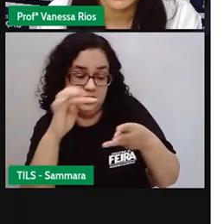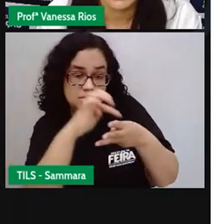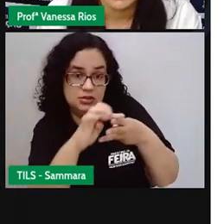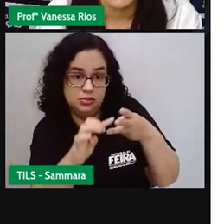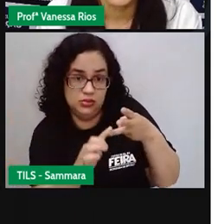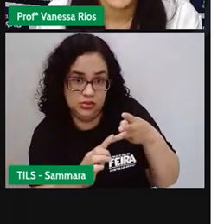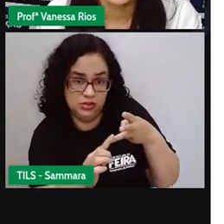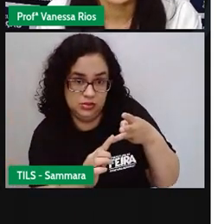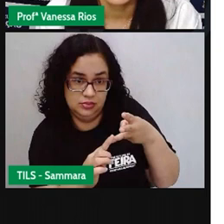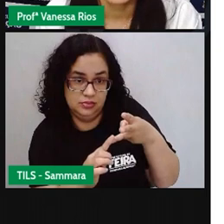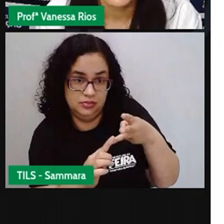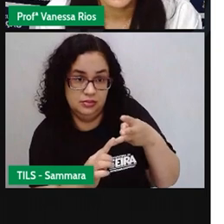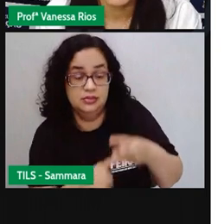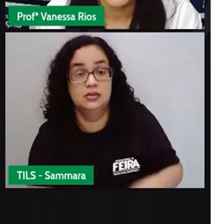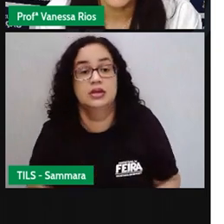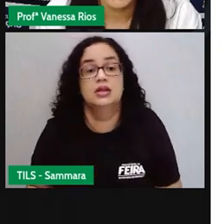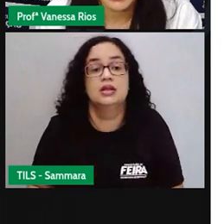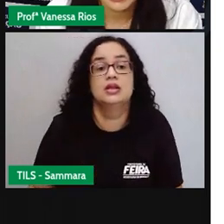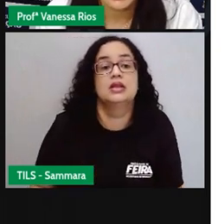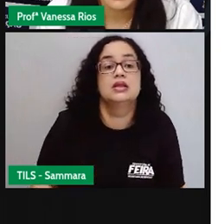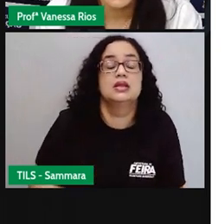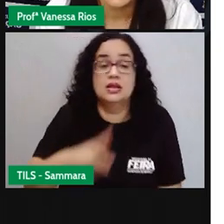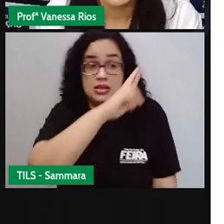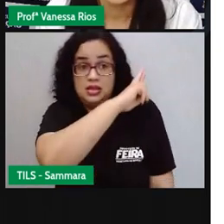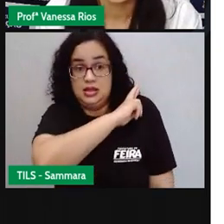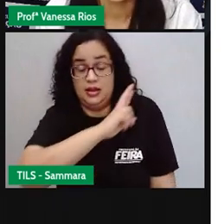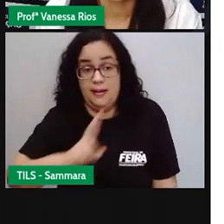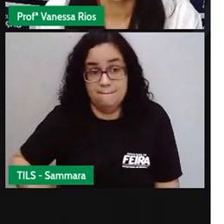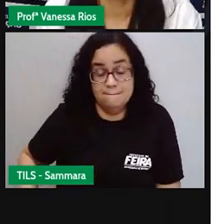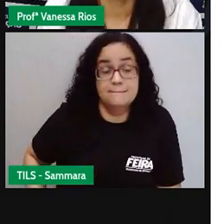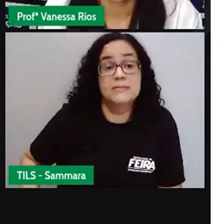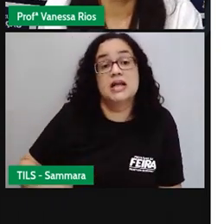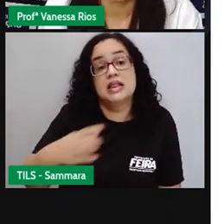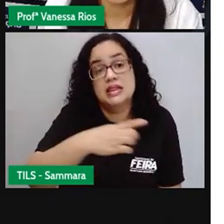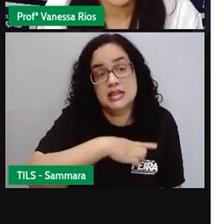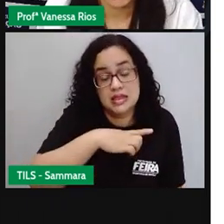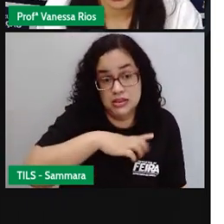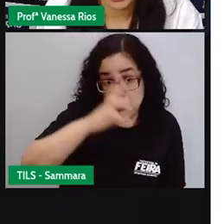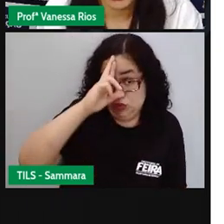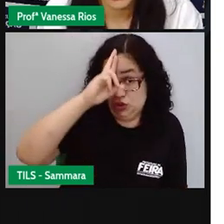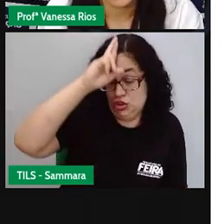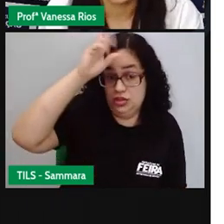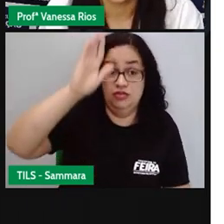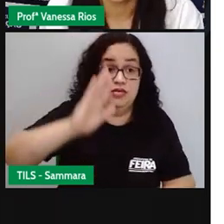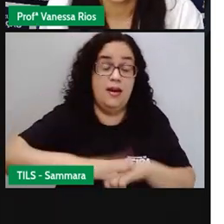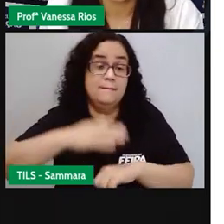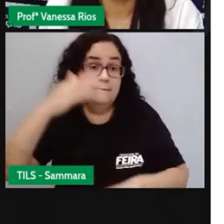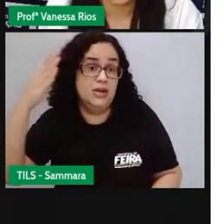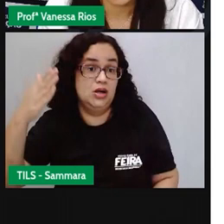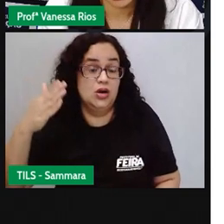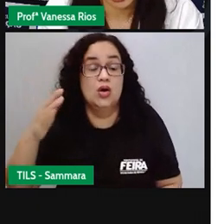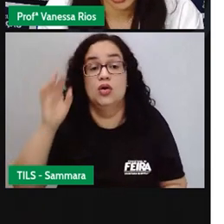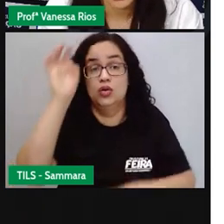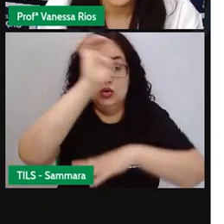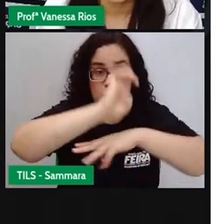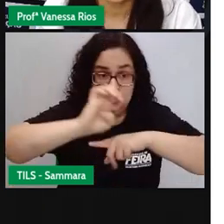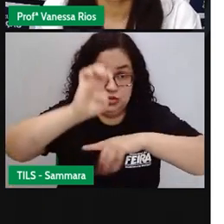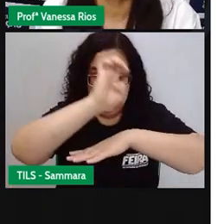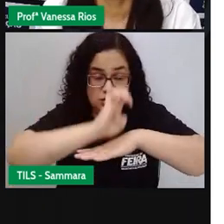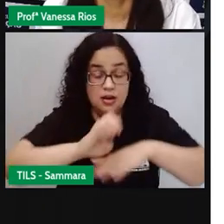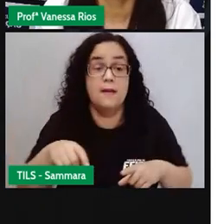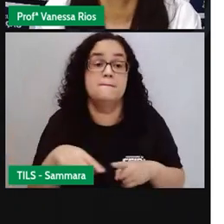poderes. Porque aí na República existe aí o chefe maior, o chefe de Estado maior,